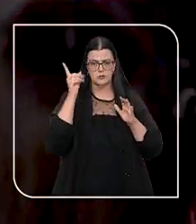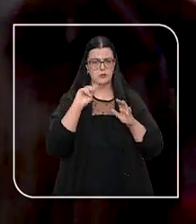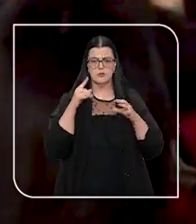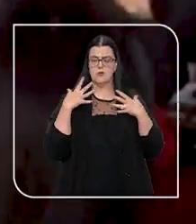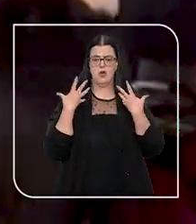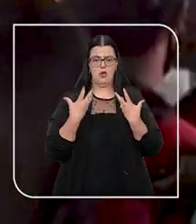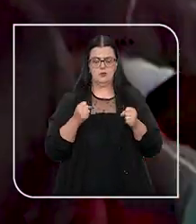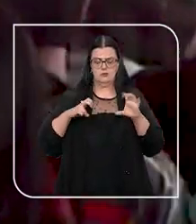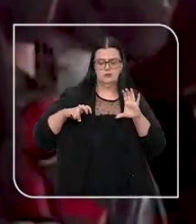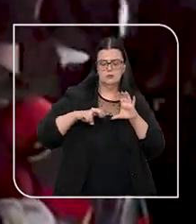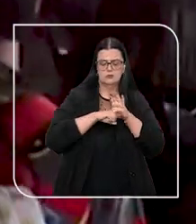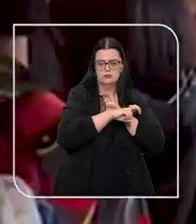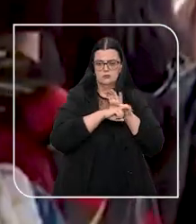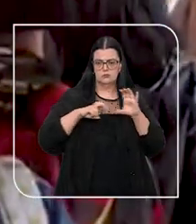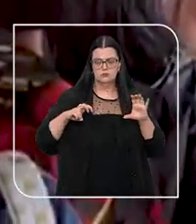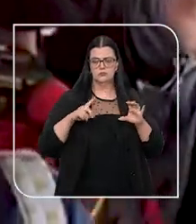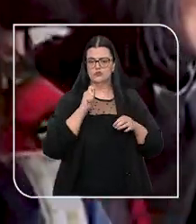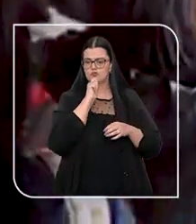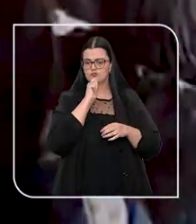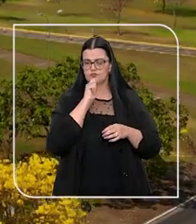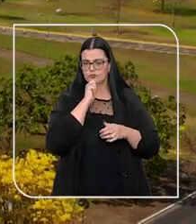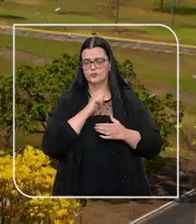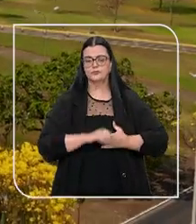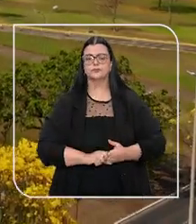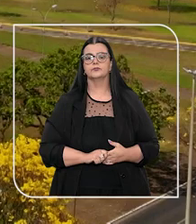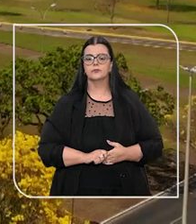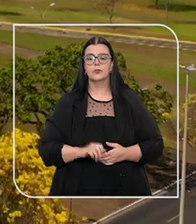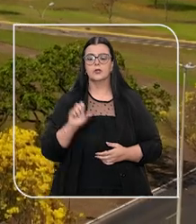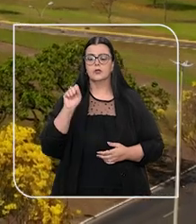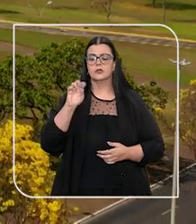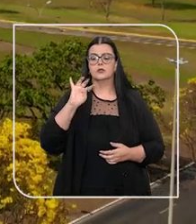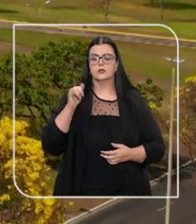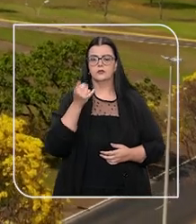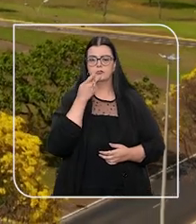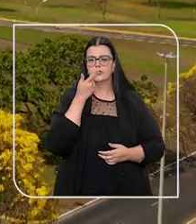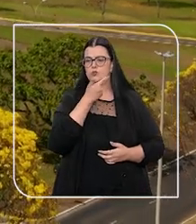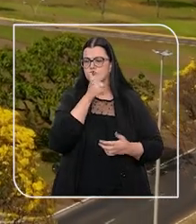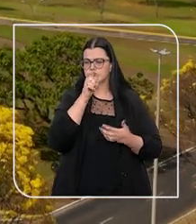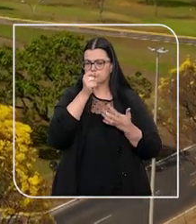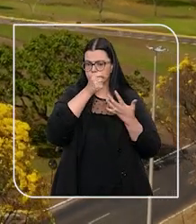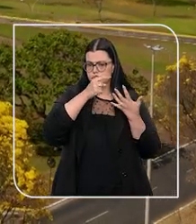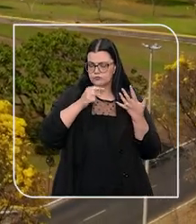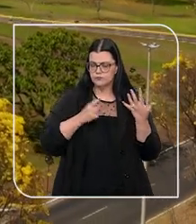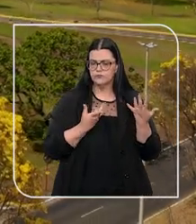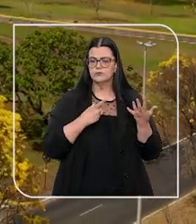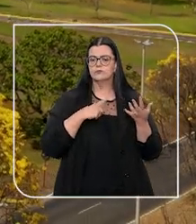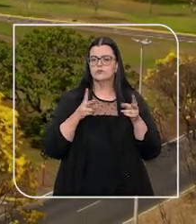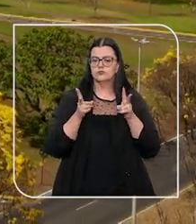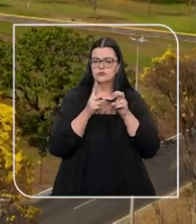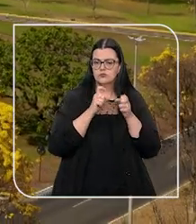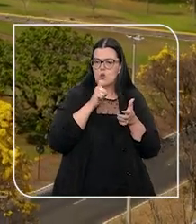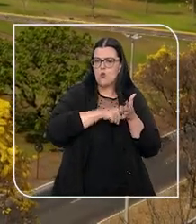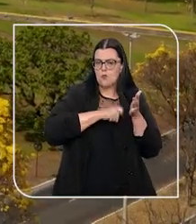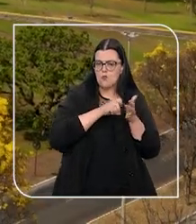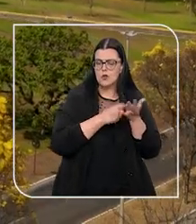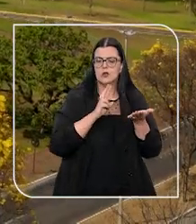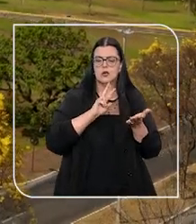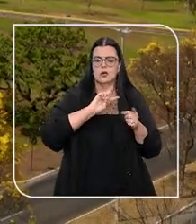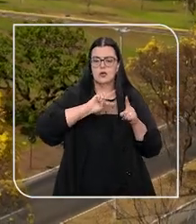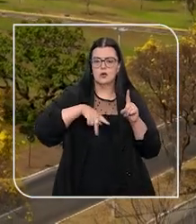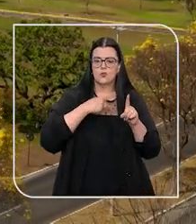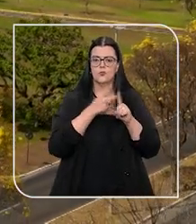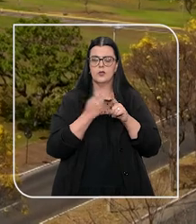pessoas não é permitida nesses locais. A OSTJ, a operadora, alegou, entre outras coisas, que a cobrança